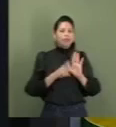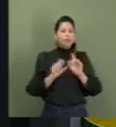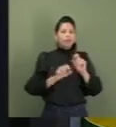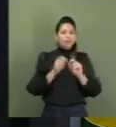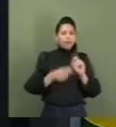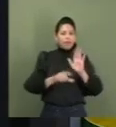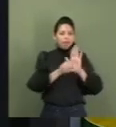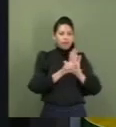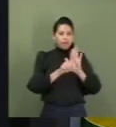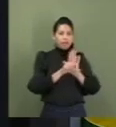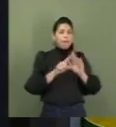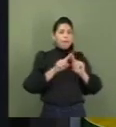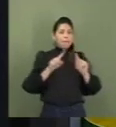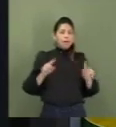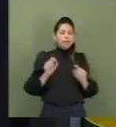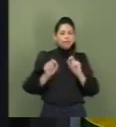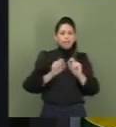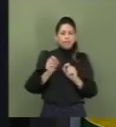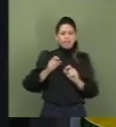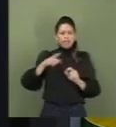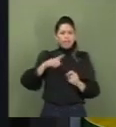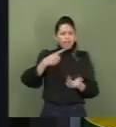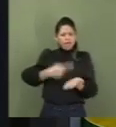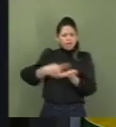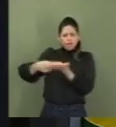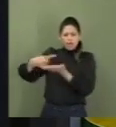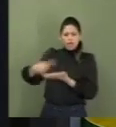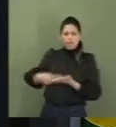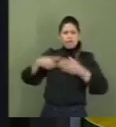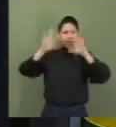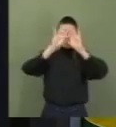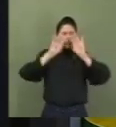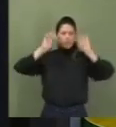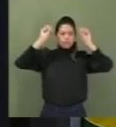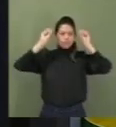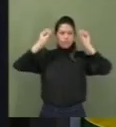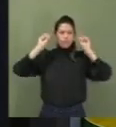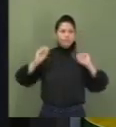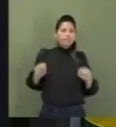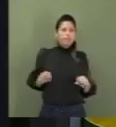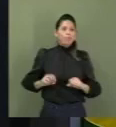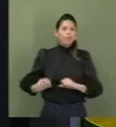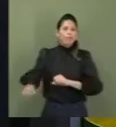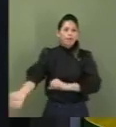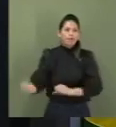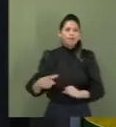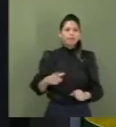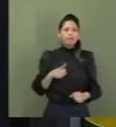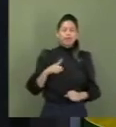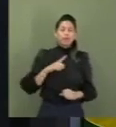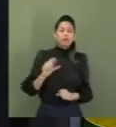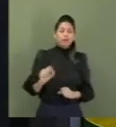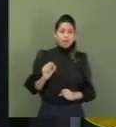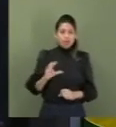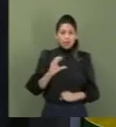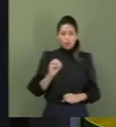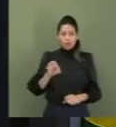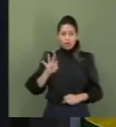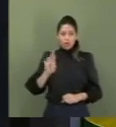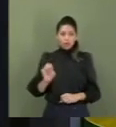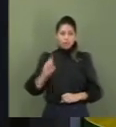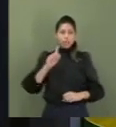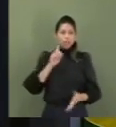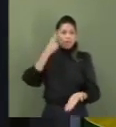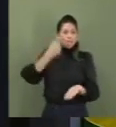porque fere inúmeras decisões do Supremo Tribunal Federal Federal. A Corte já estabeleceu que essas